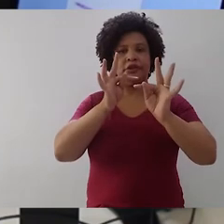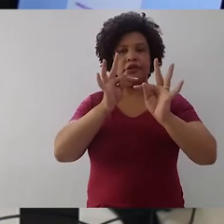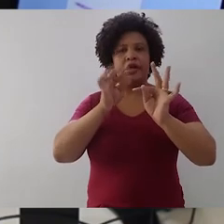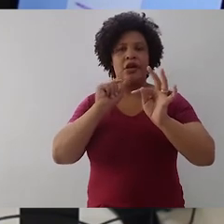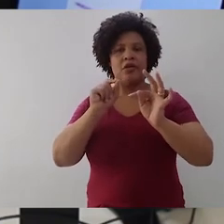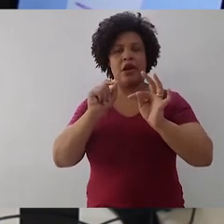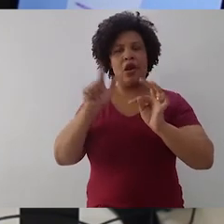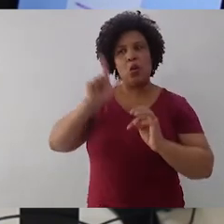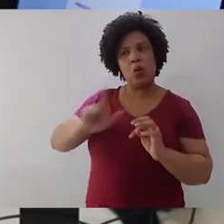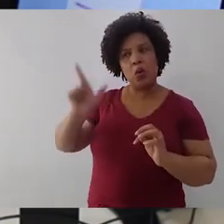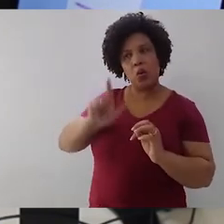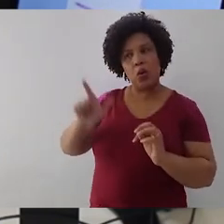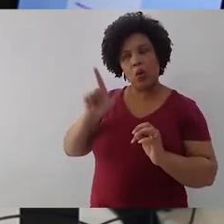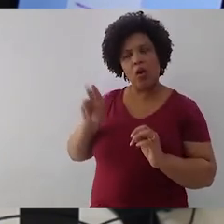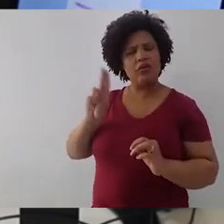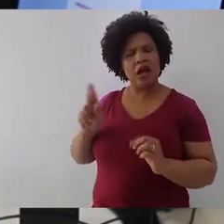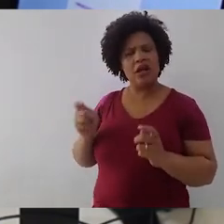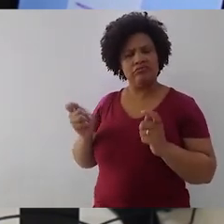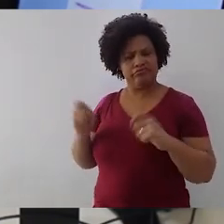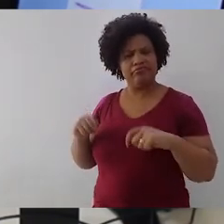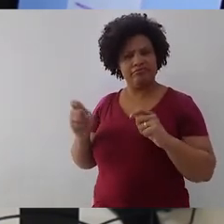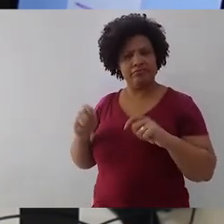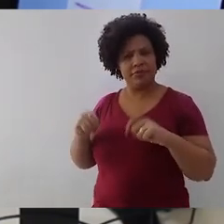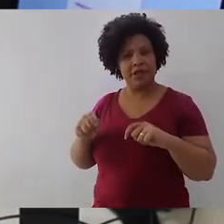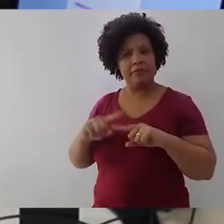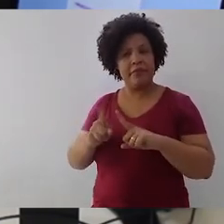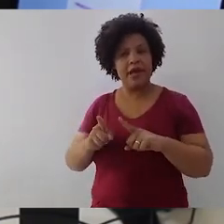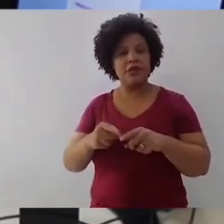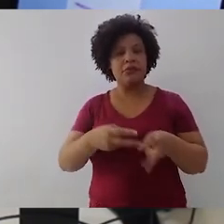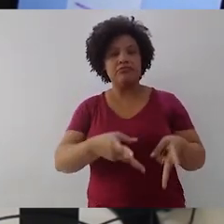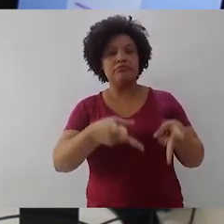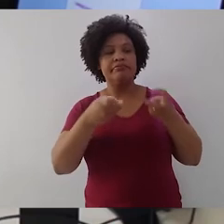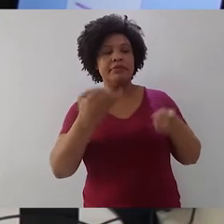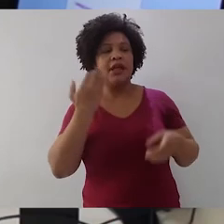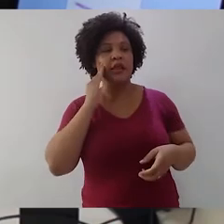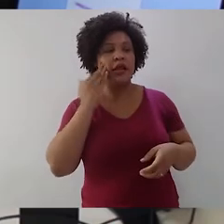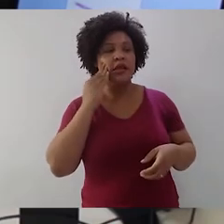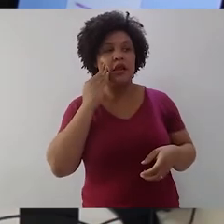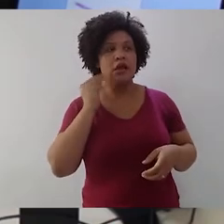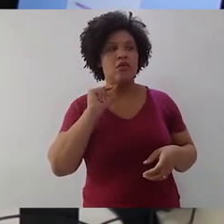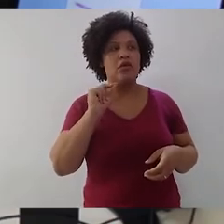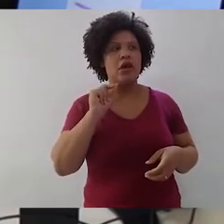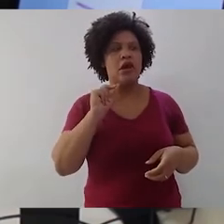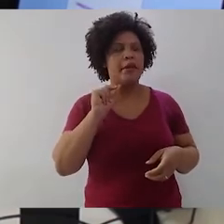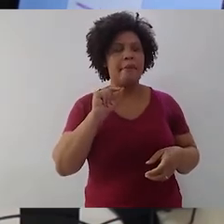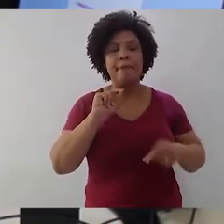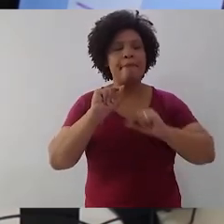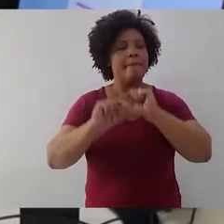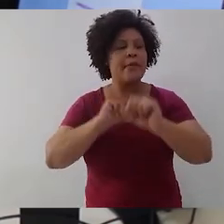no texto literário? Não, de forma nenhuma. Eu só preciso de saber qual é o sentido que esse uso